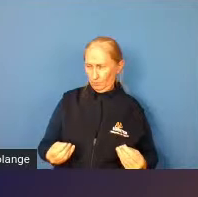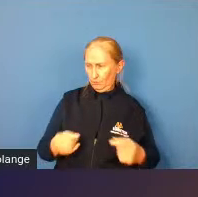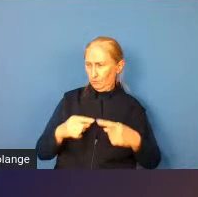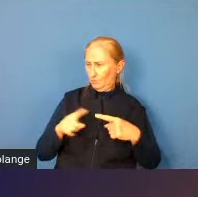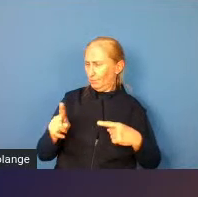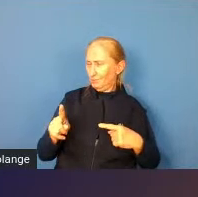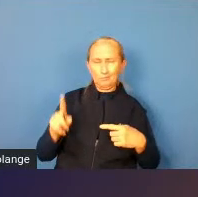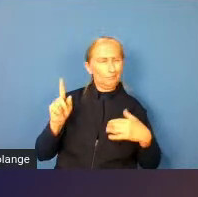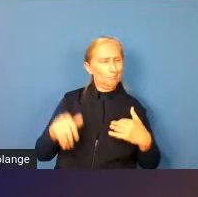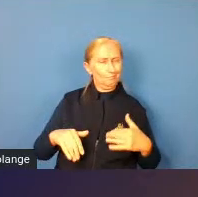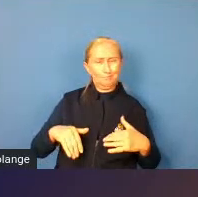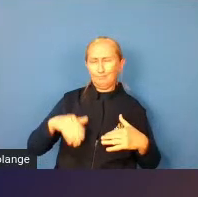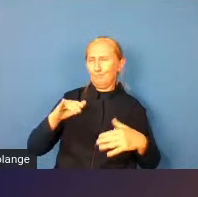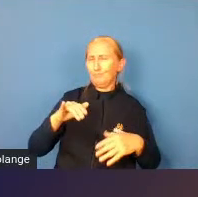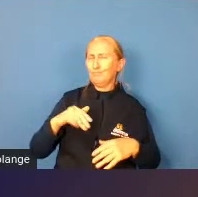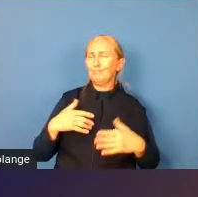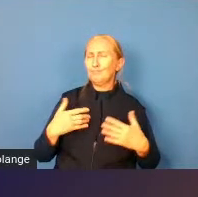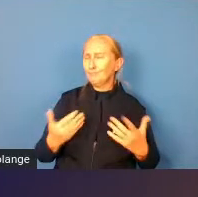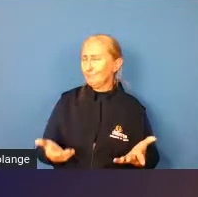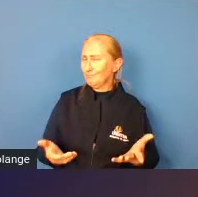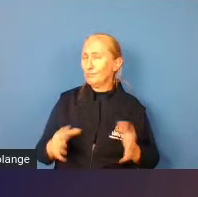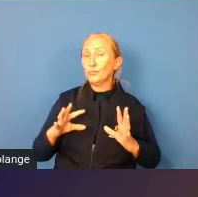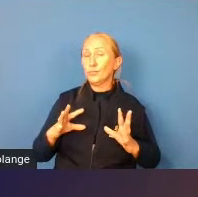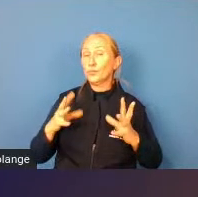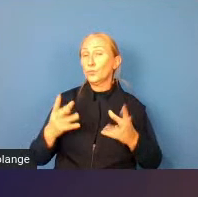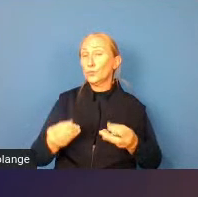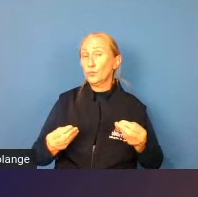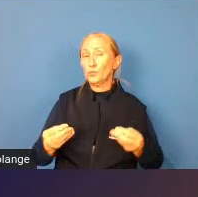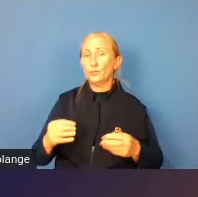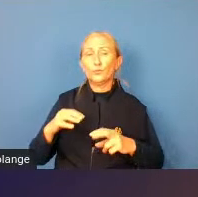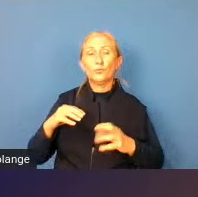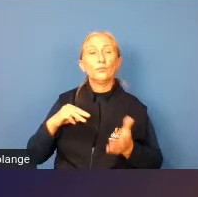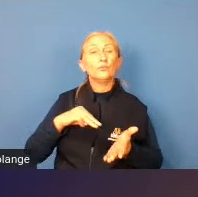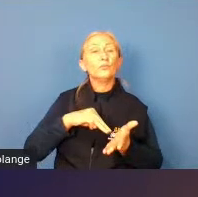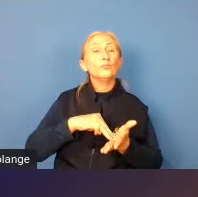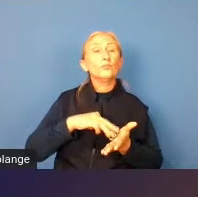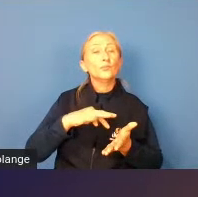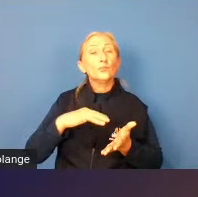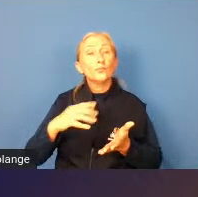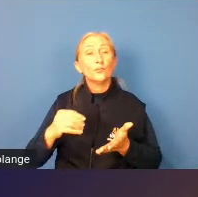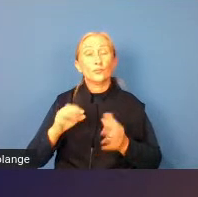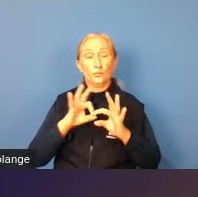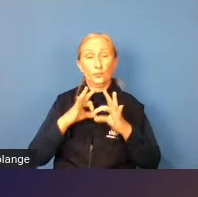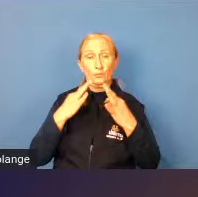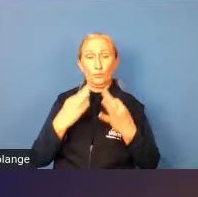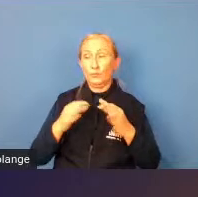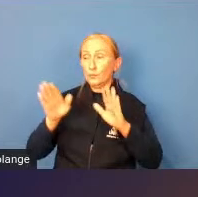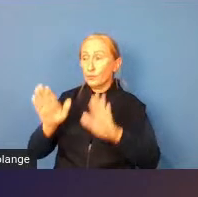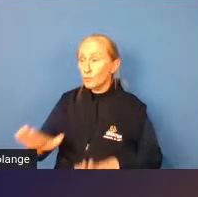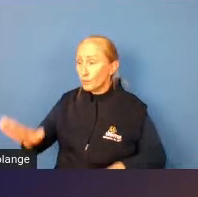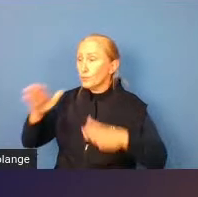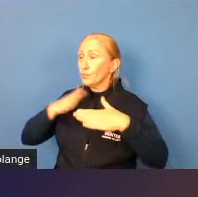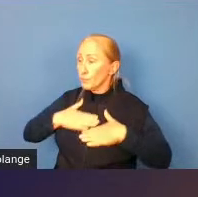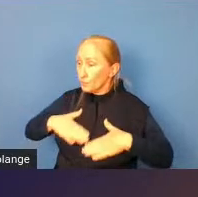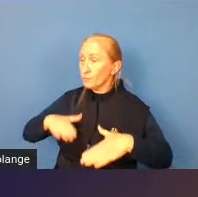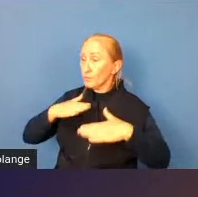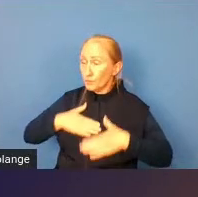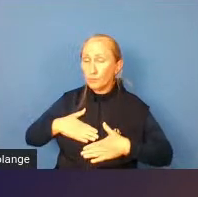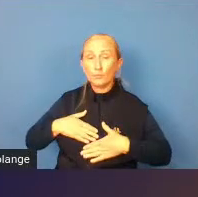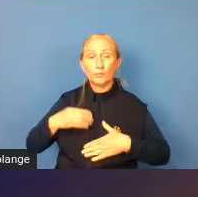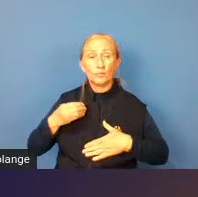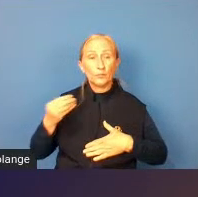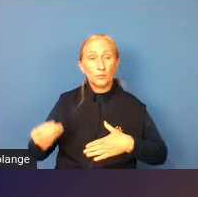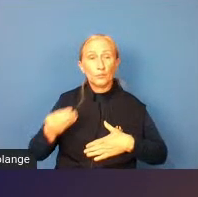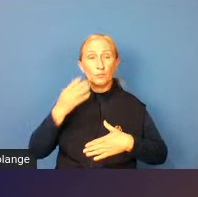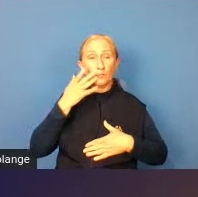obesa ou acima do peso então tem toda uma motivação familiar para dizer para a criança se acalmar se acalma e aí deixa a